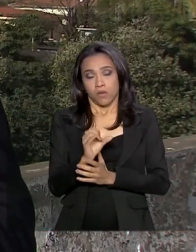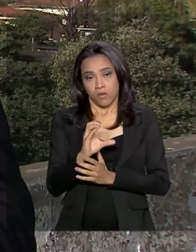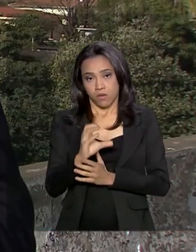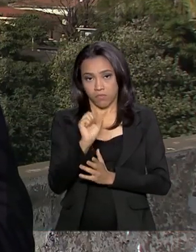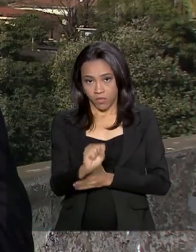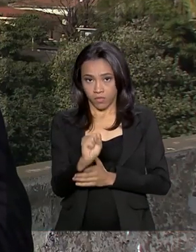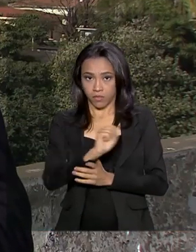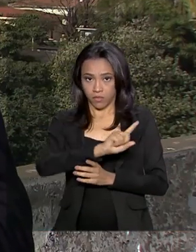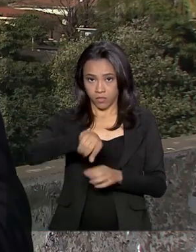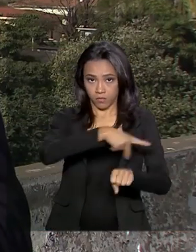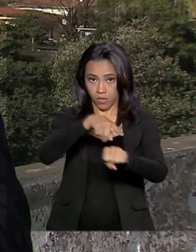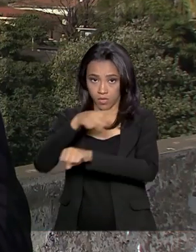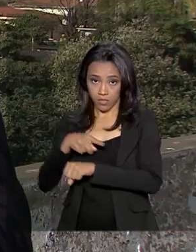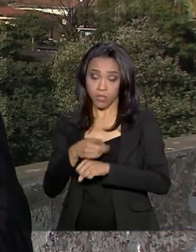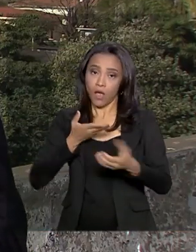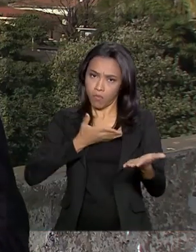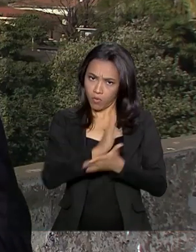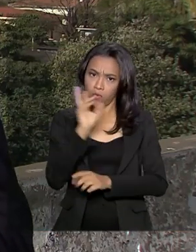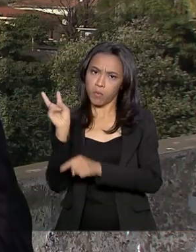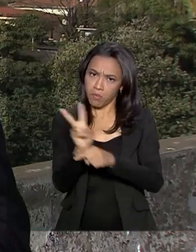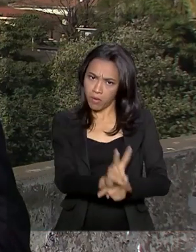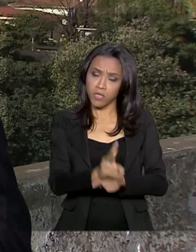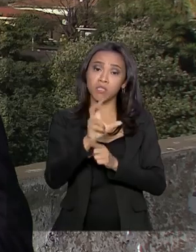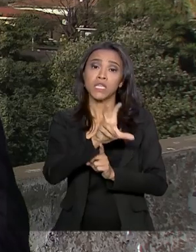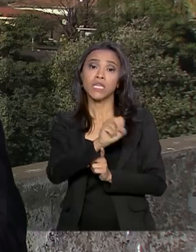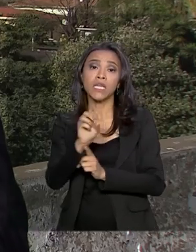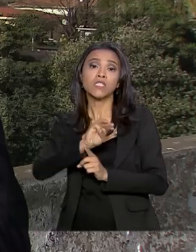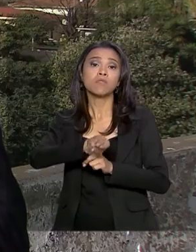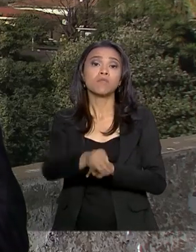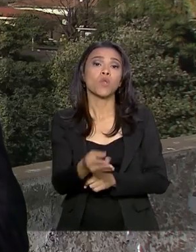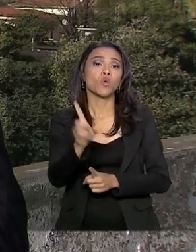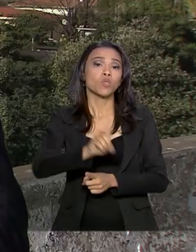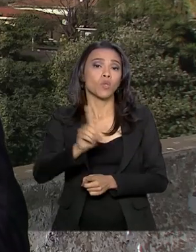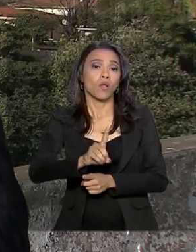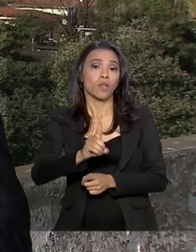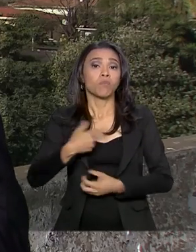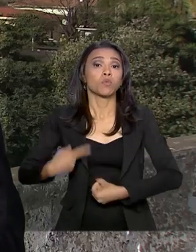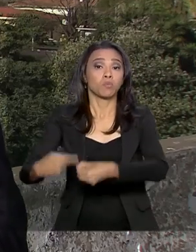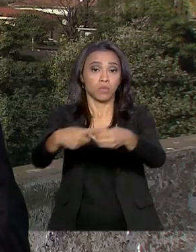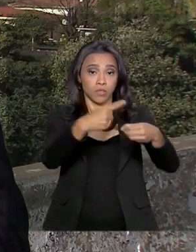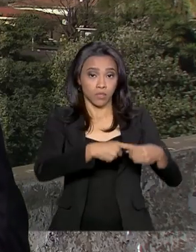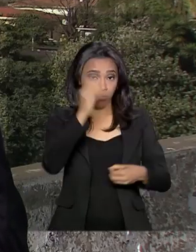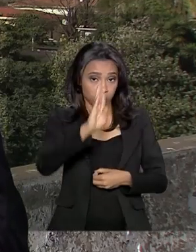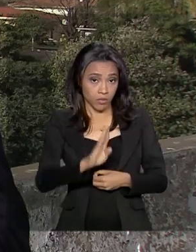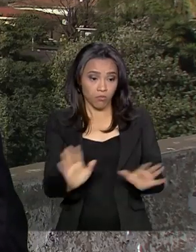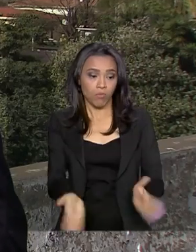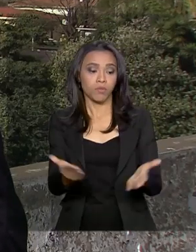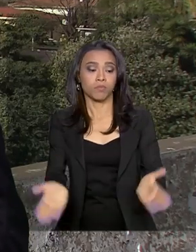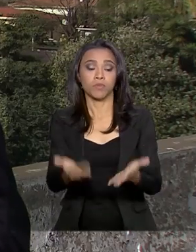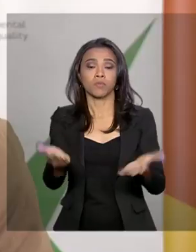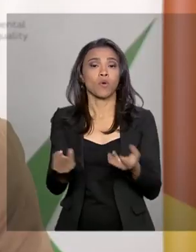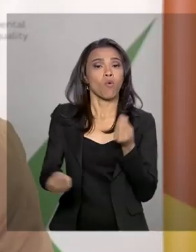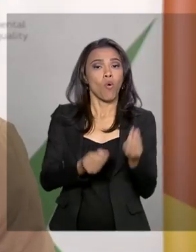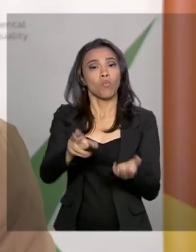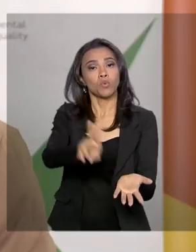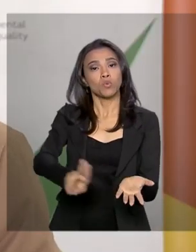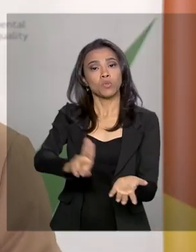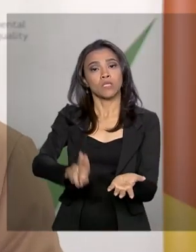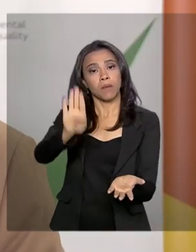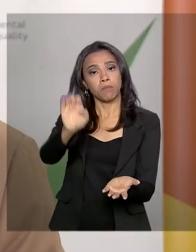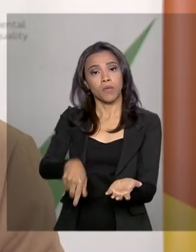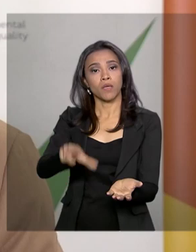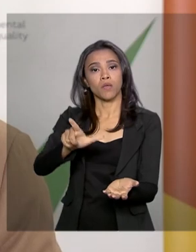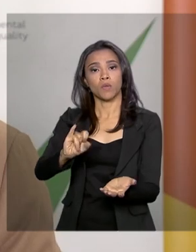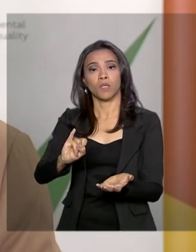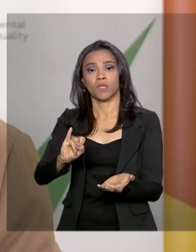aprovou uma linha de crédito no valor de 500 milhões de dólares para os municípios brasileiros investirem na gestão do lixo. É justamente o trabalho